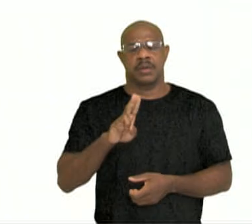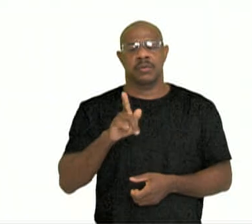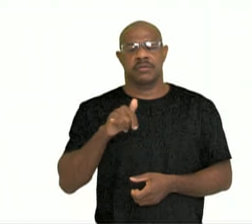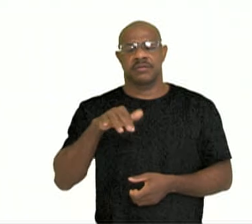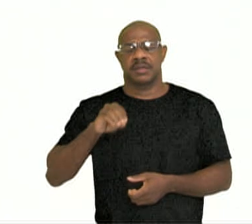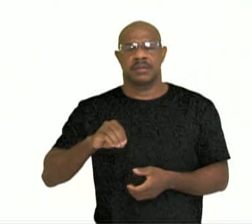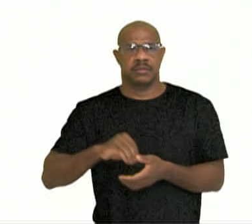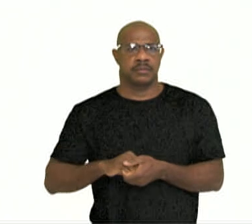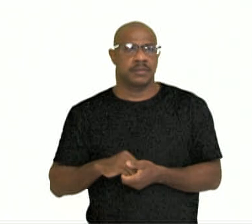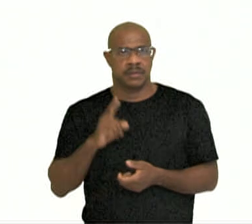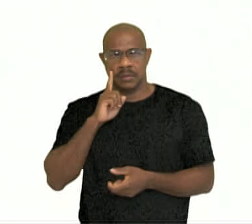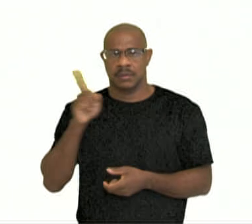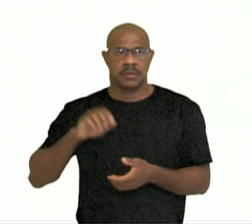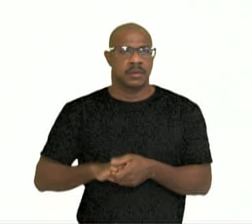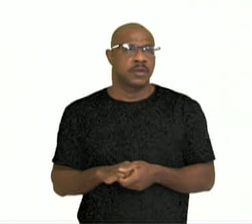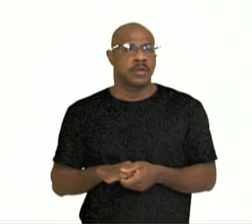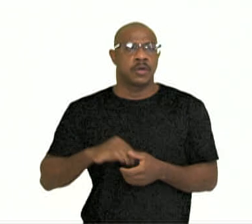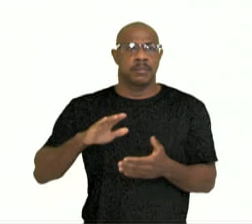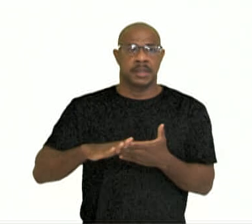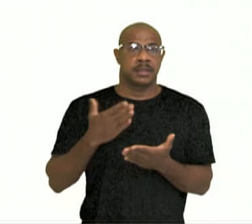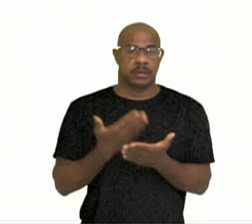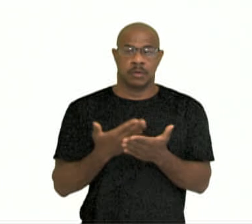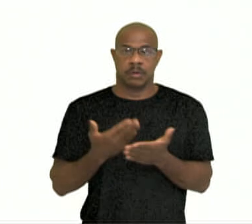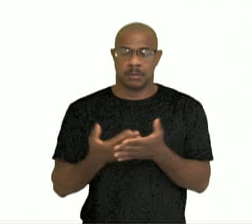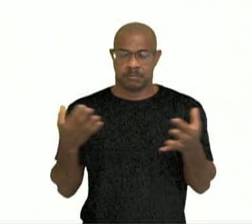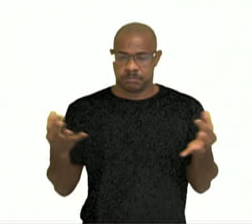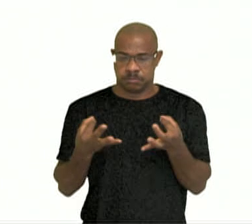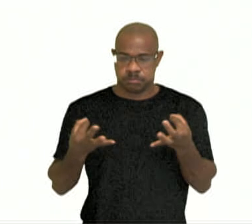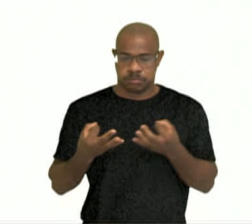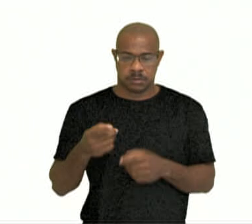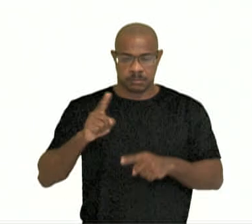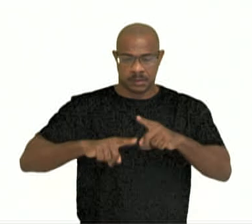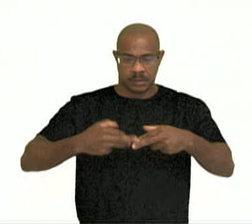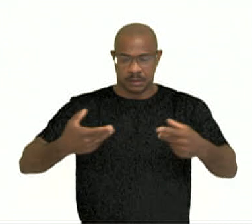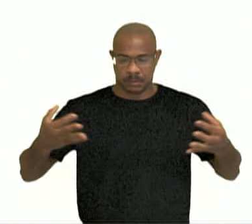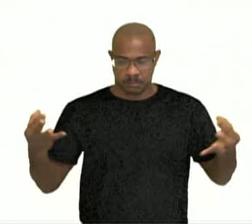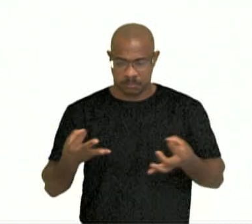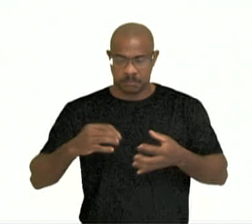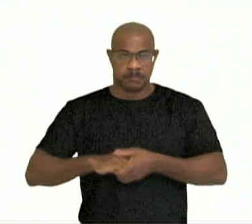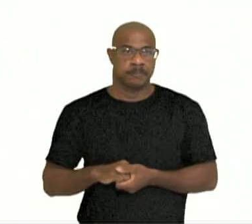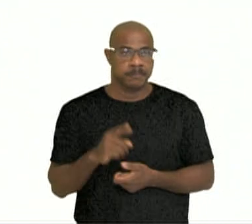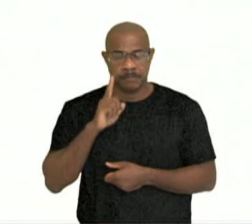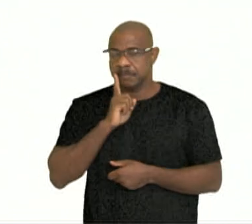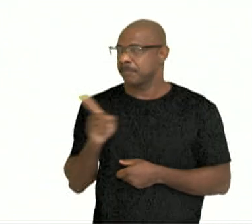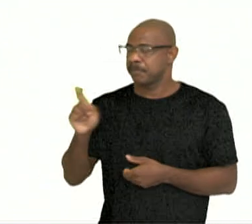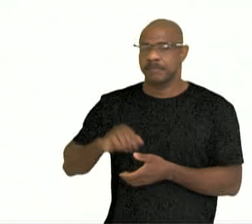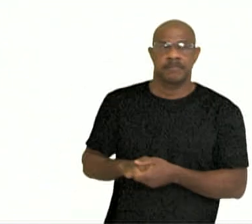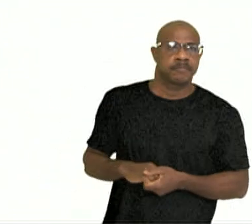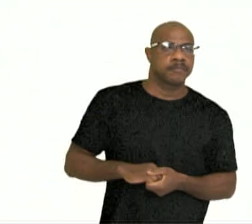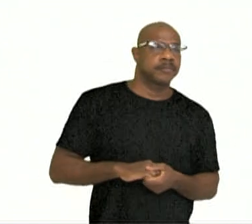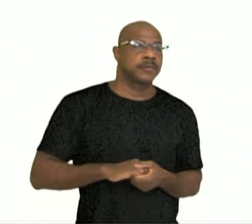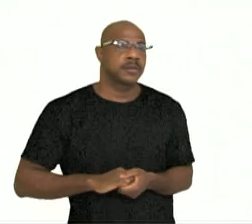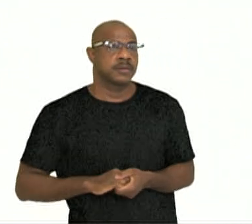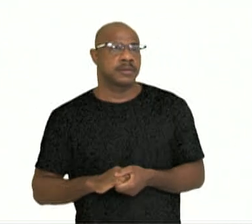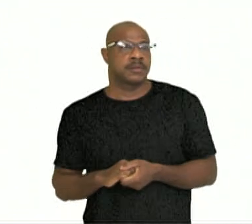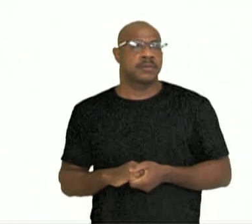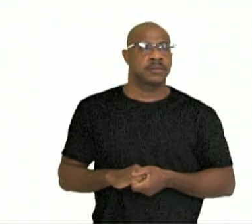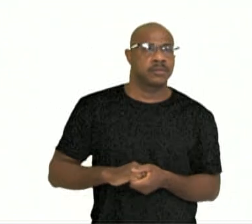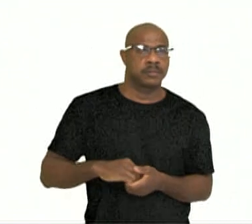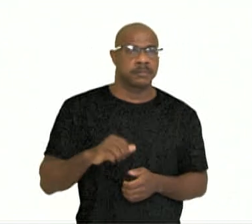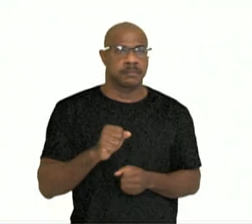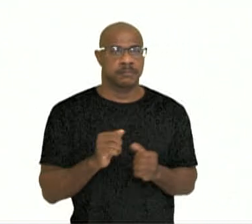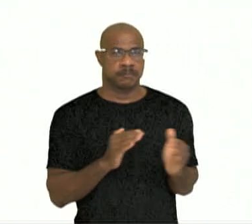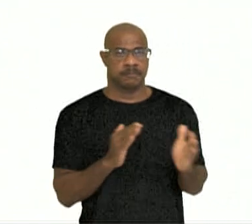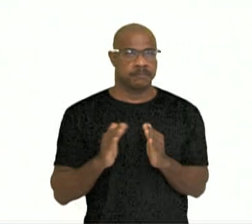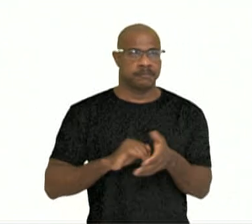instrumentalizada e sensível. O período de isolamento físico permitiu que o estudante